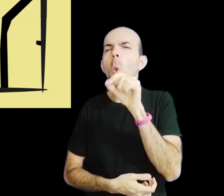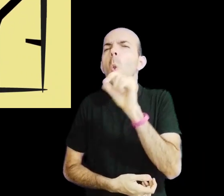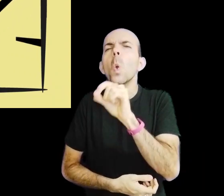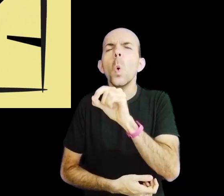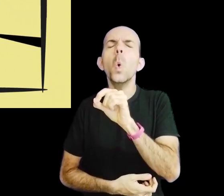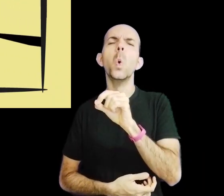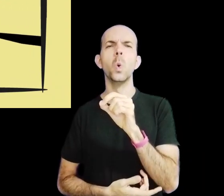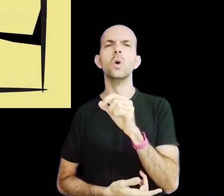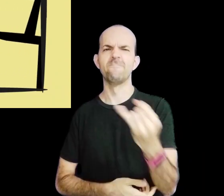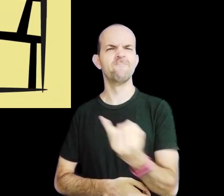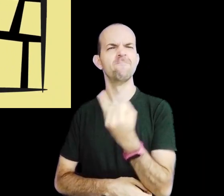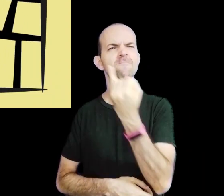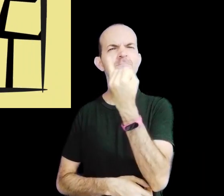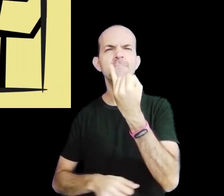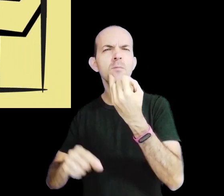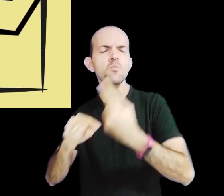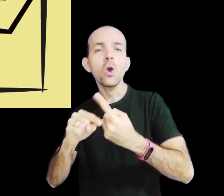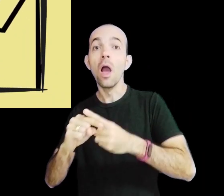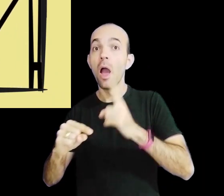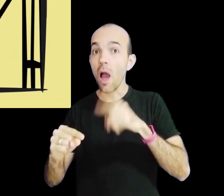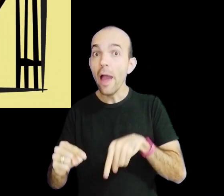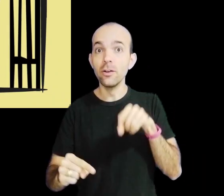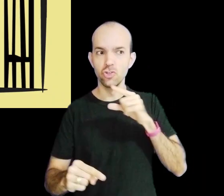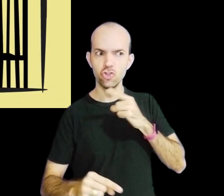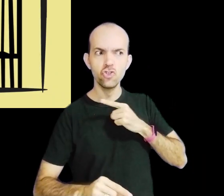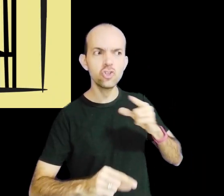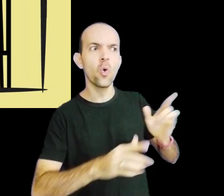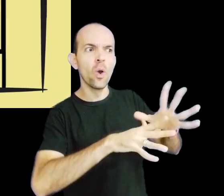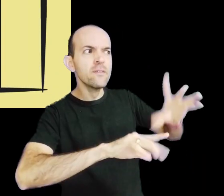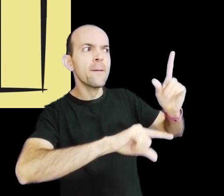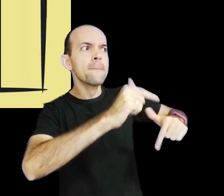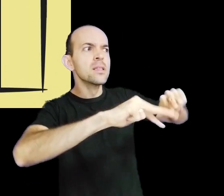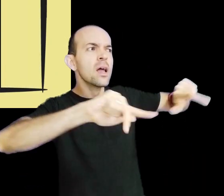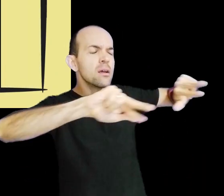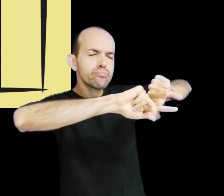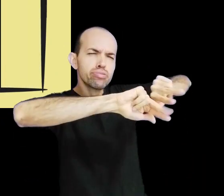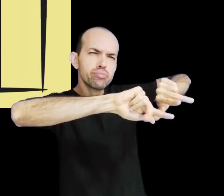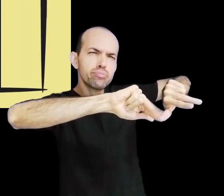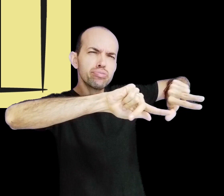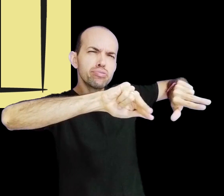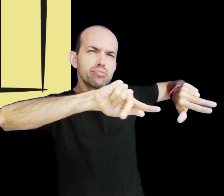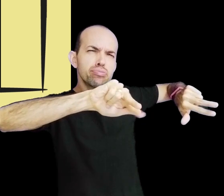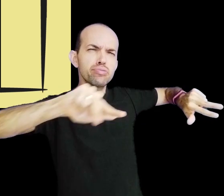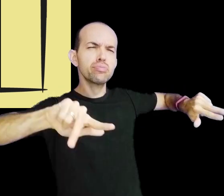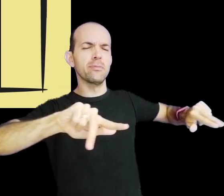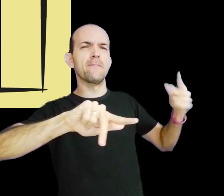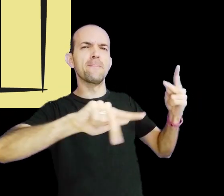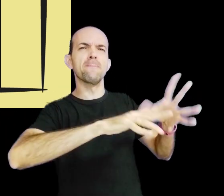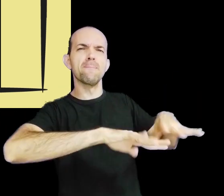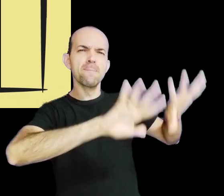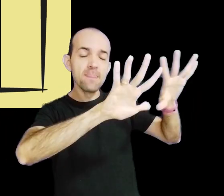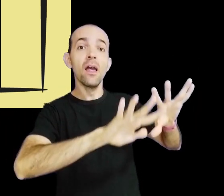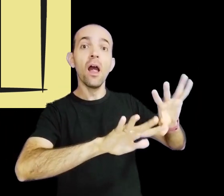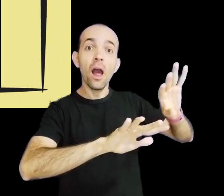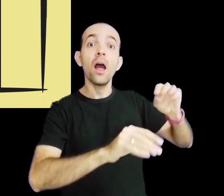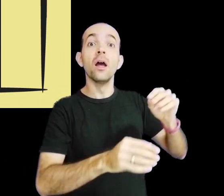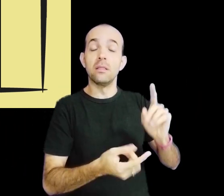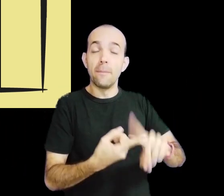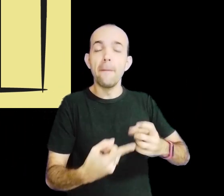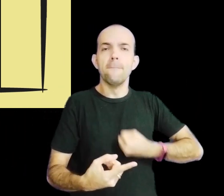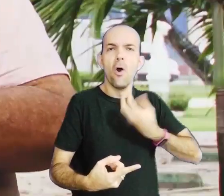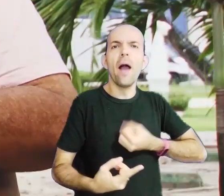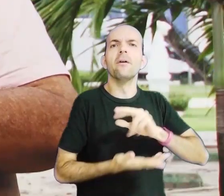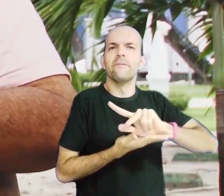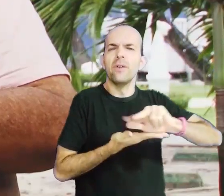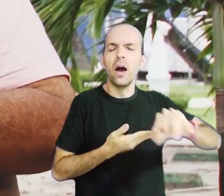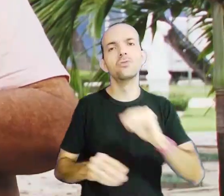tinha ali um importante papel, além da guarda de acervo, de poeta e menestrel, editar livro